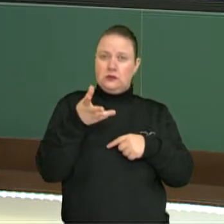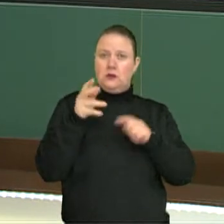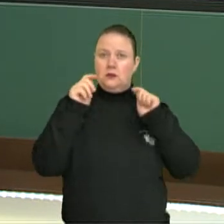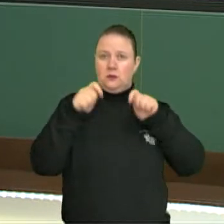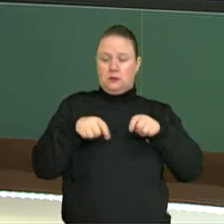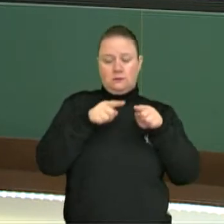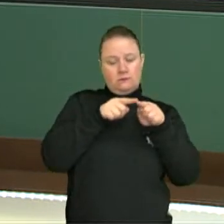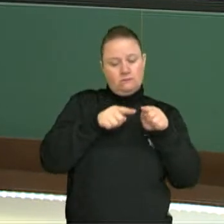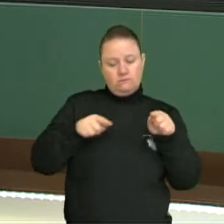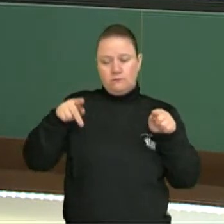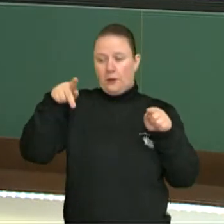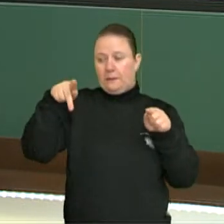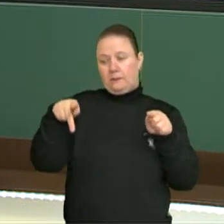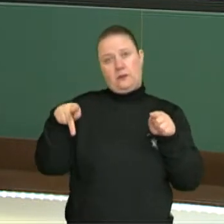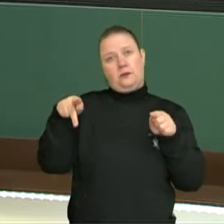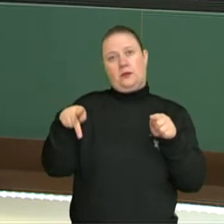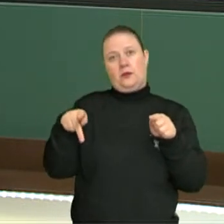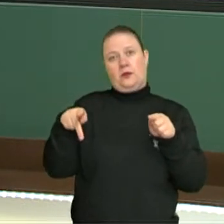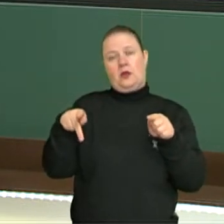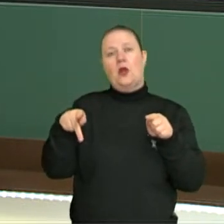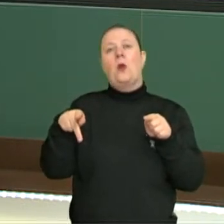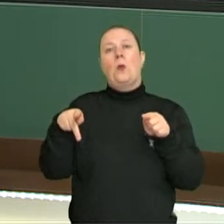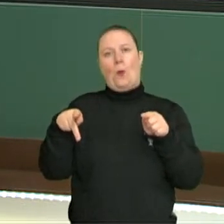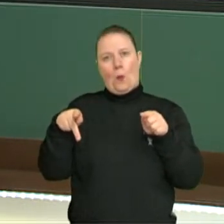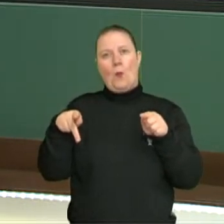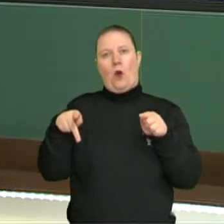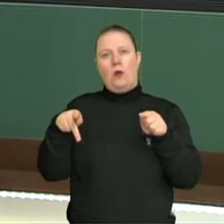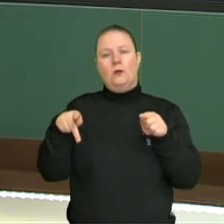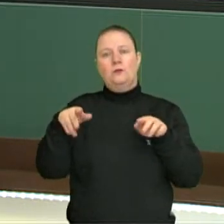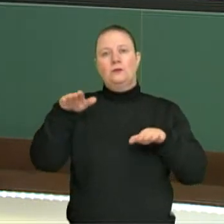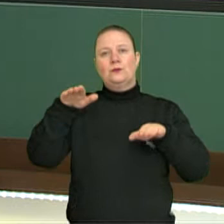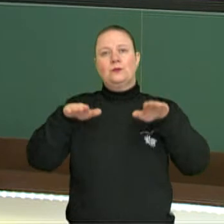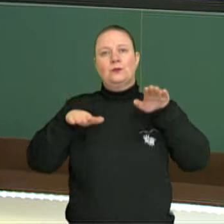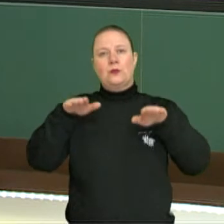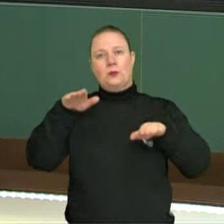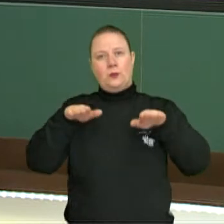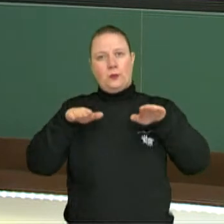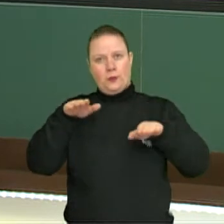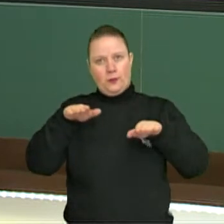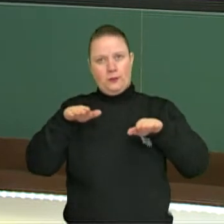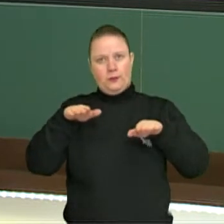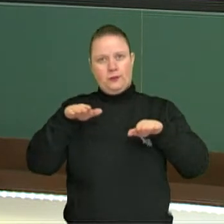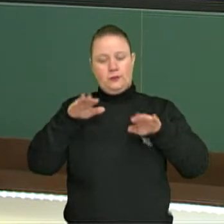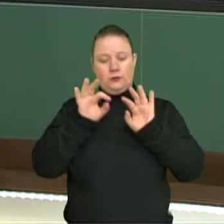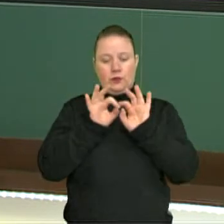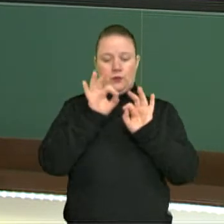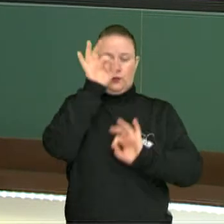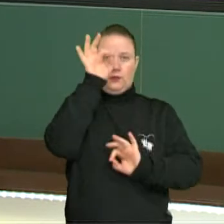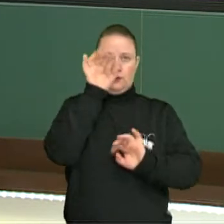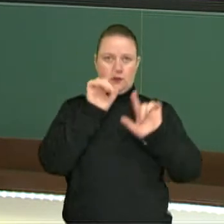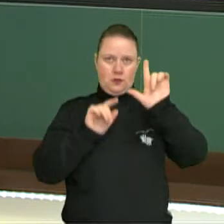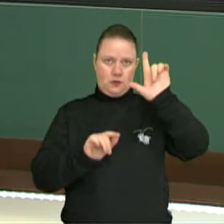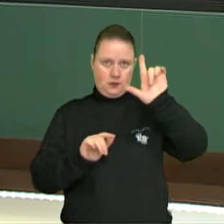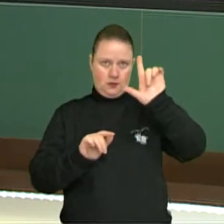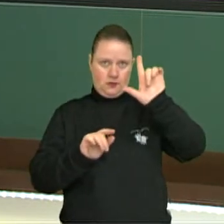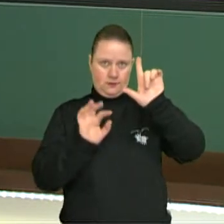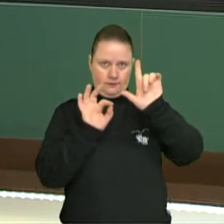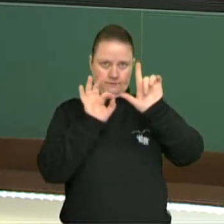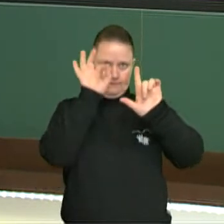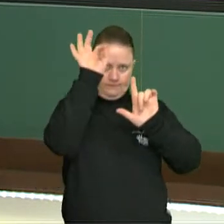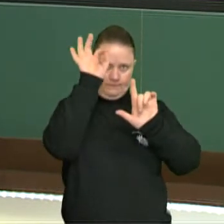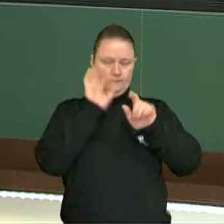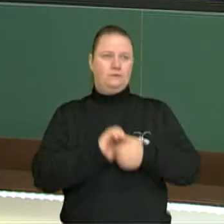que esse período, ele é proporcional à raiz quadrada do comprimento L, beleza? Então,